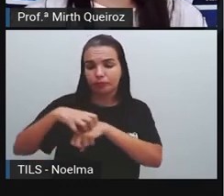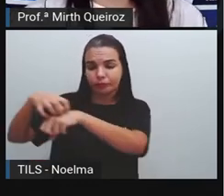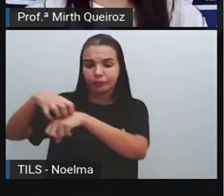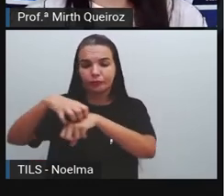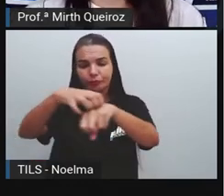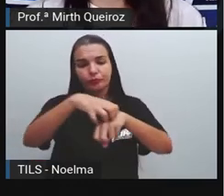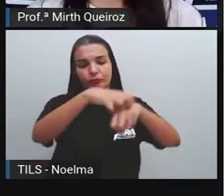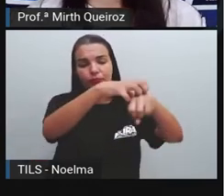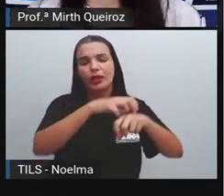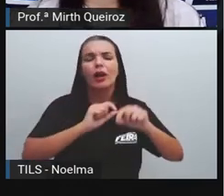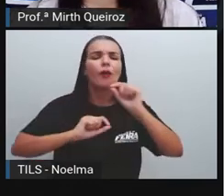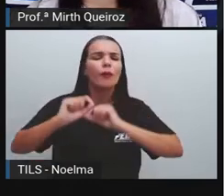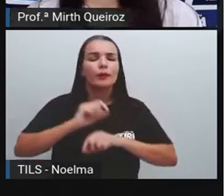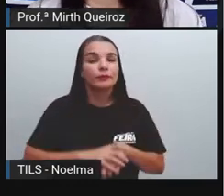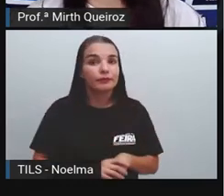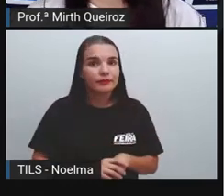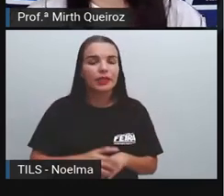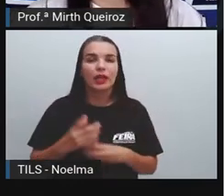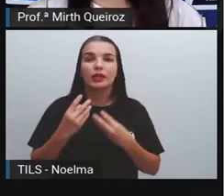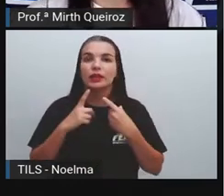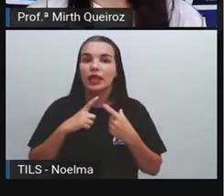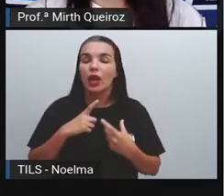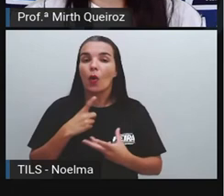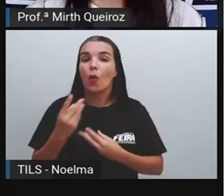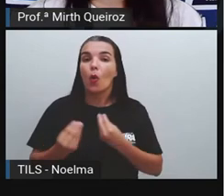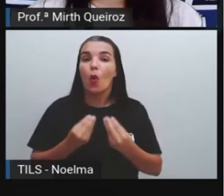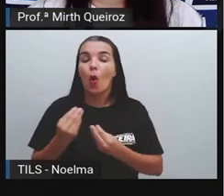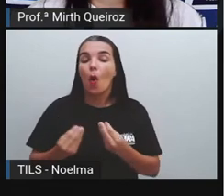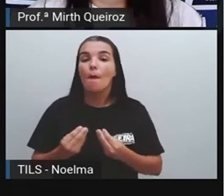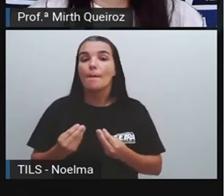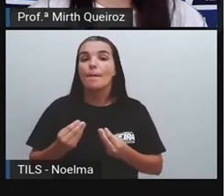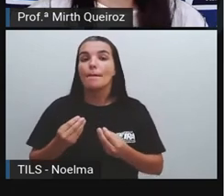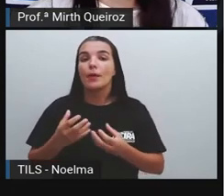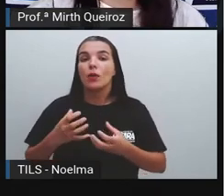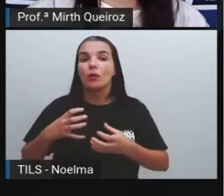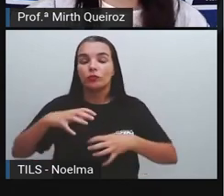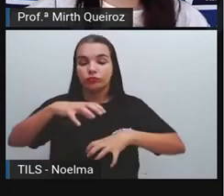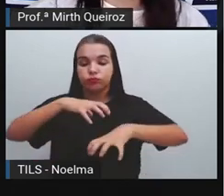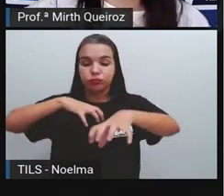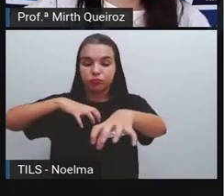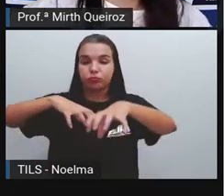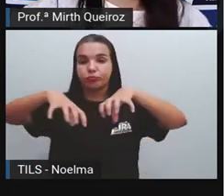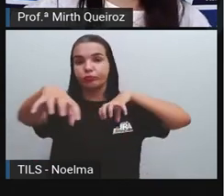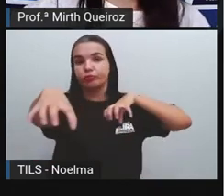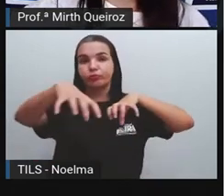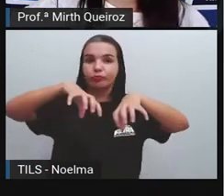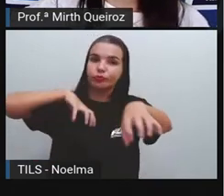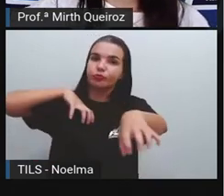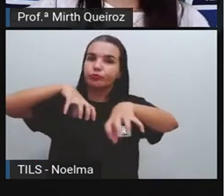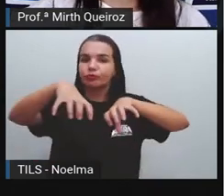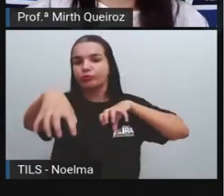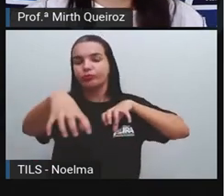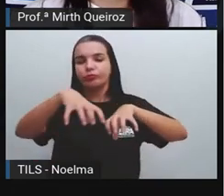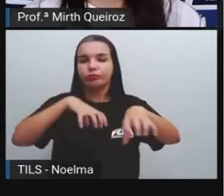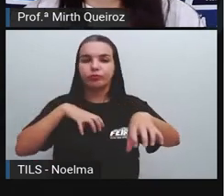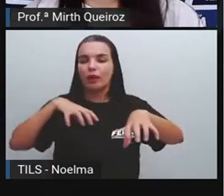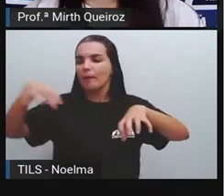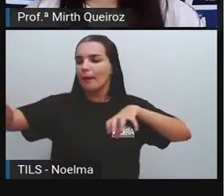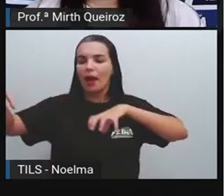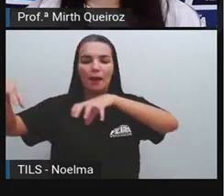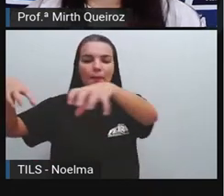São os meios que a gente utiliza para que a gente possa circular, para que a gente possa se locomover de um lugar